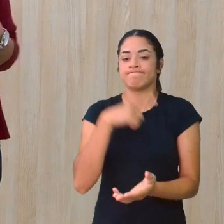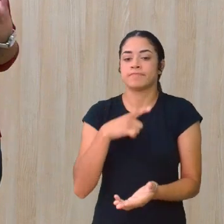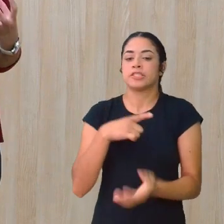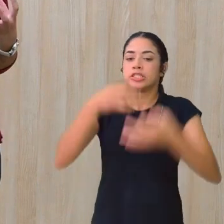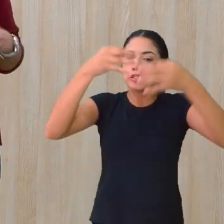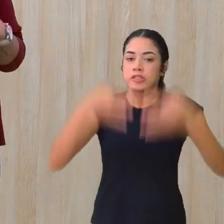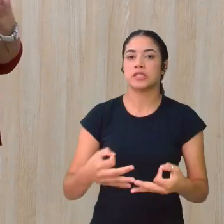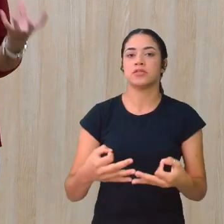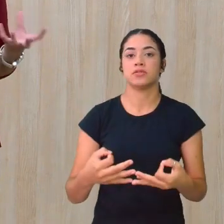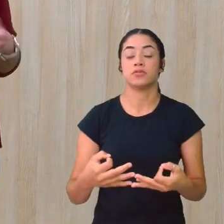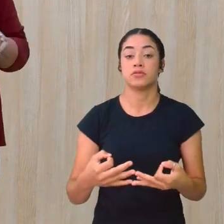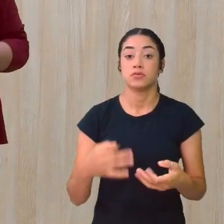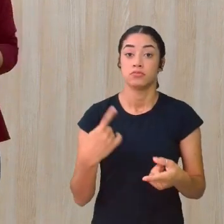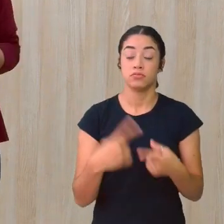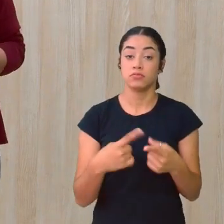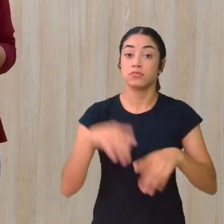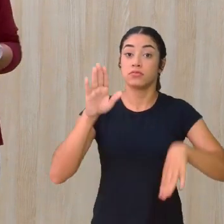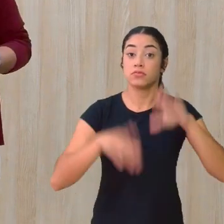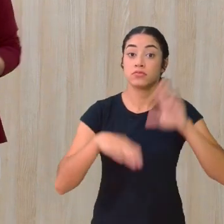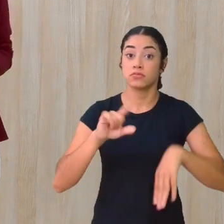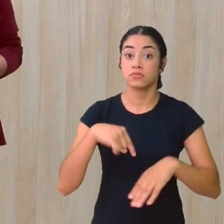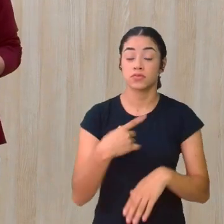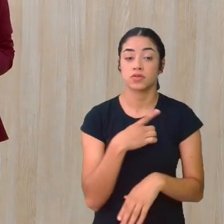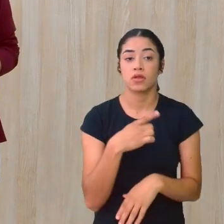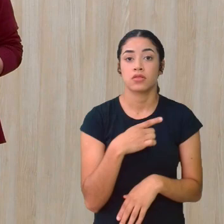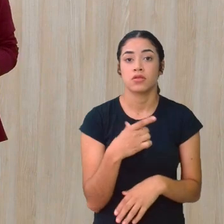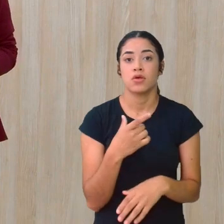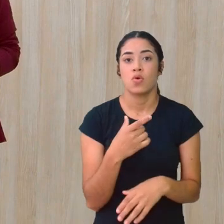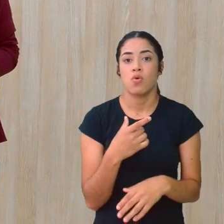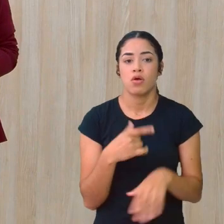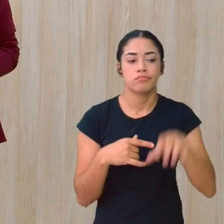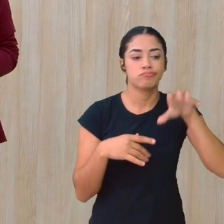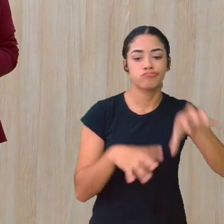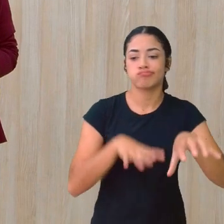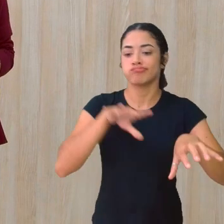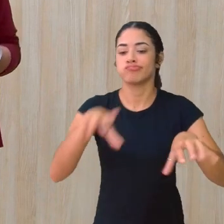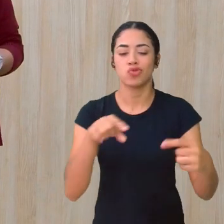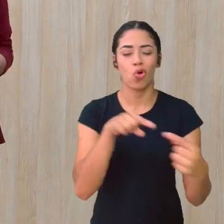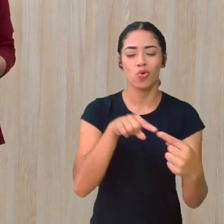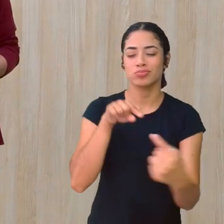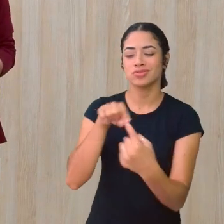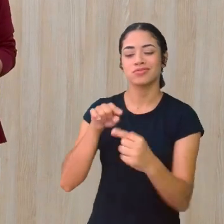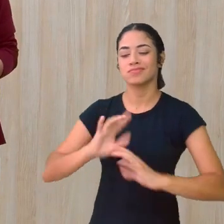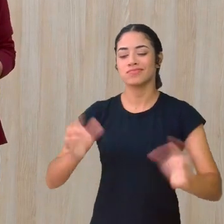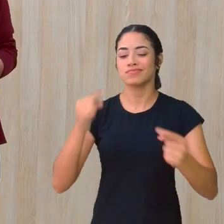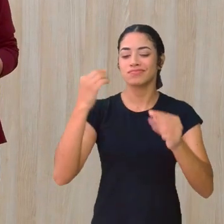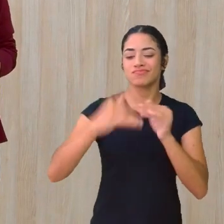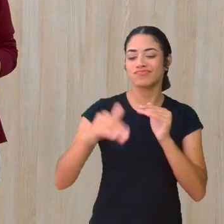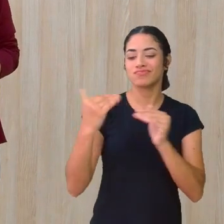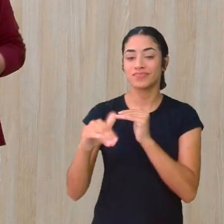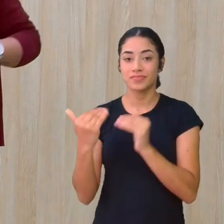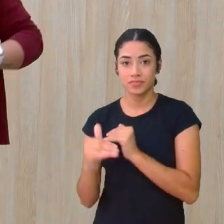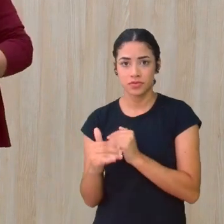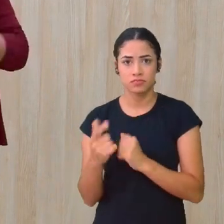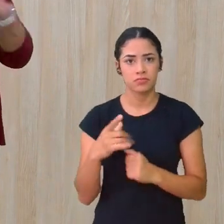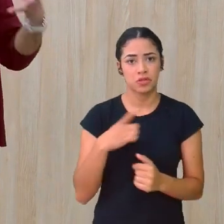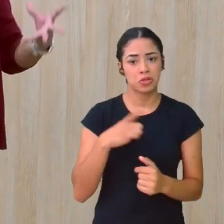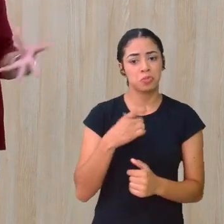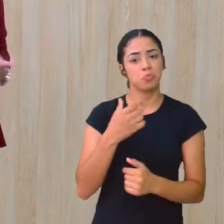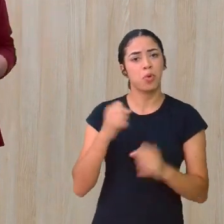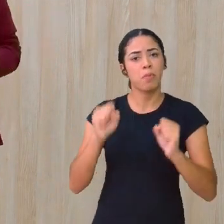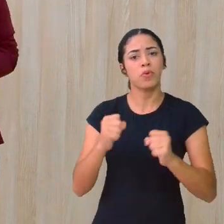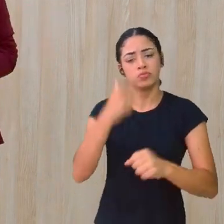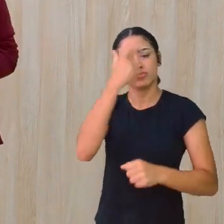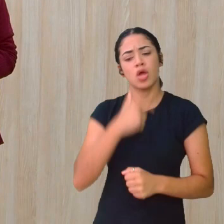está De um lado Ou do outro Que você não tem As suas próprias convicções Ou não tem certeza De si Tá certo? Mas de certa